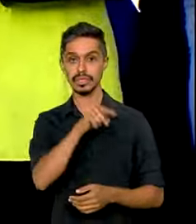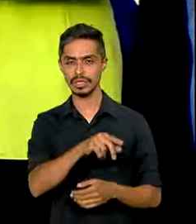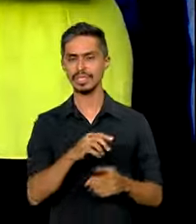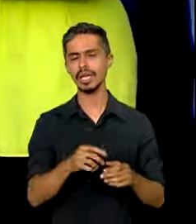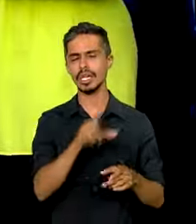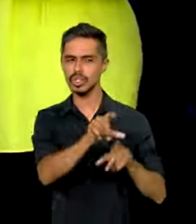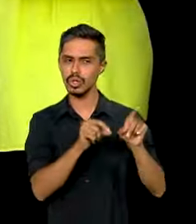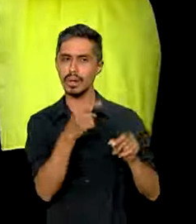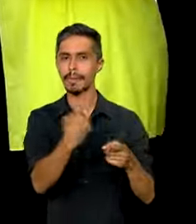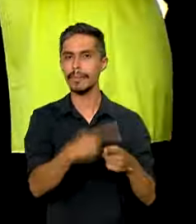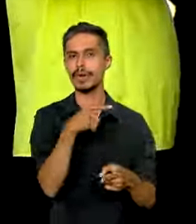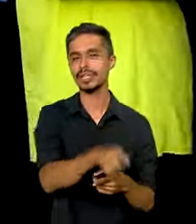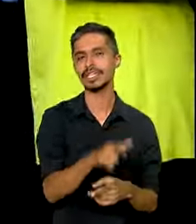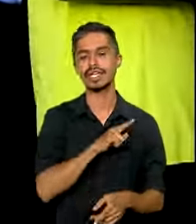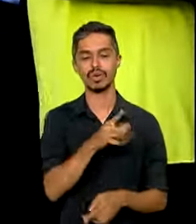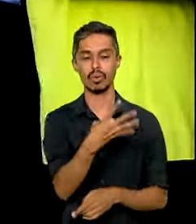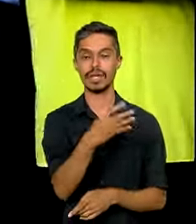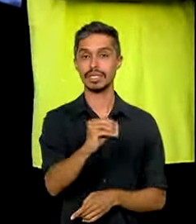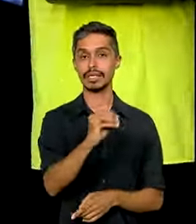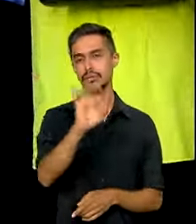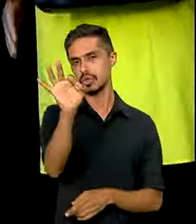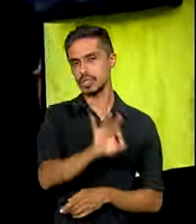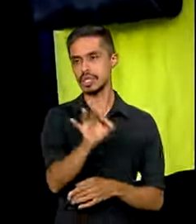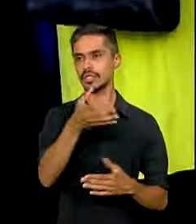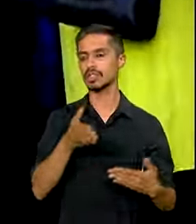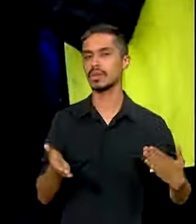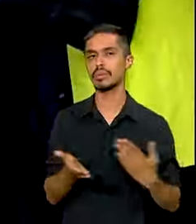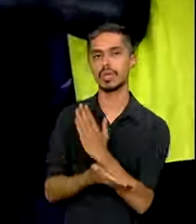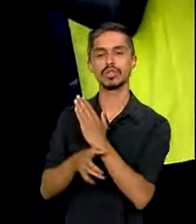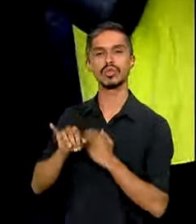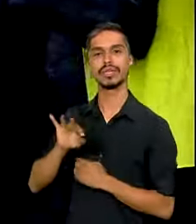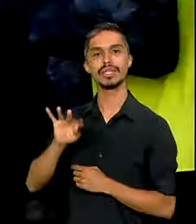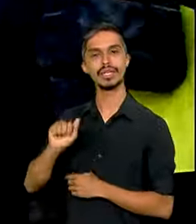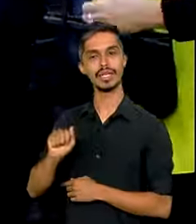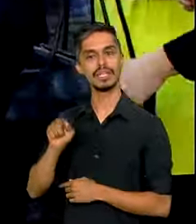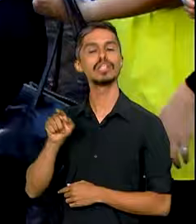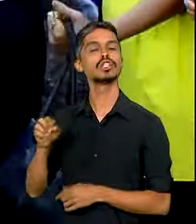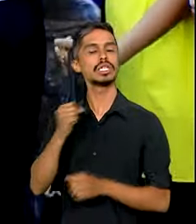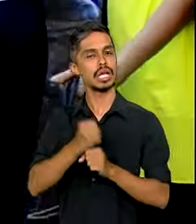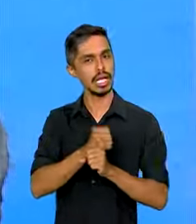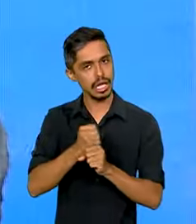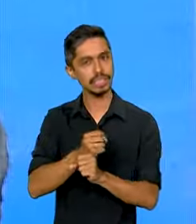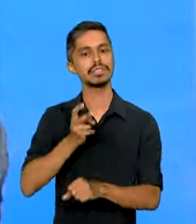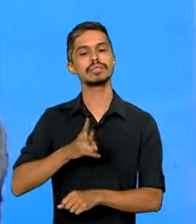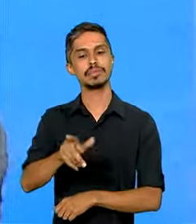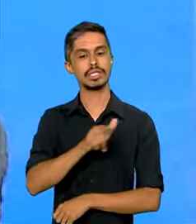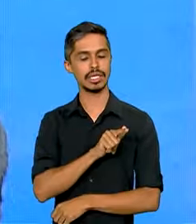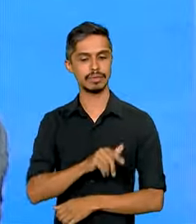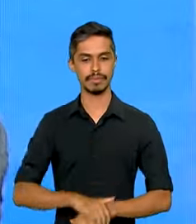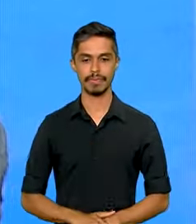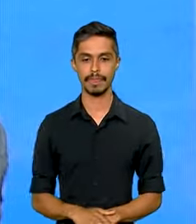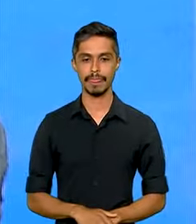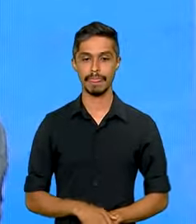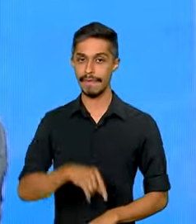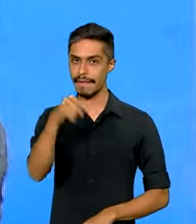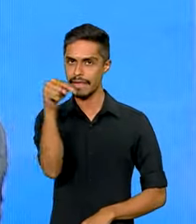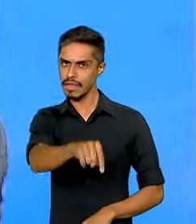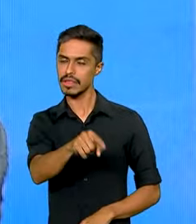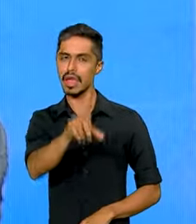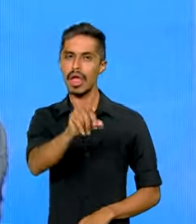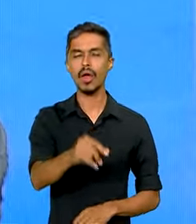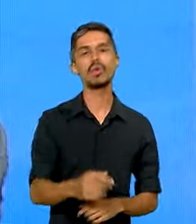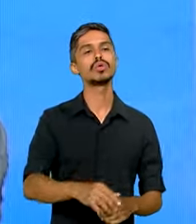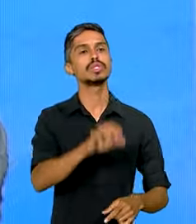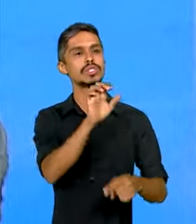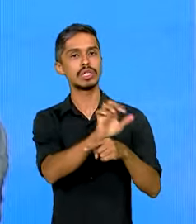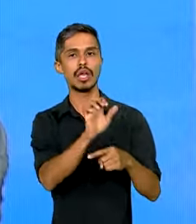média, 40% dos aprovados no vestibular do ITA todos os anos. Esse foi o estado